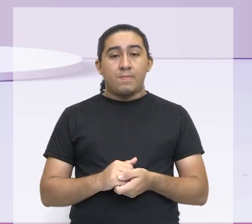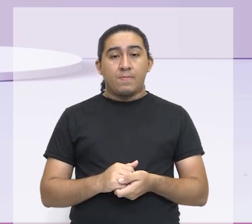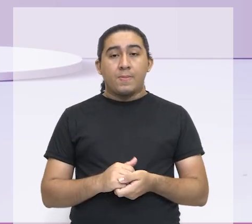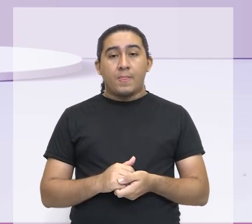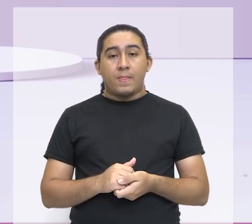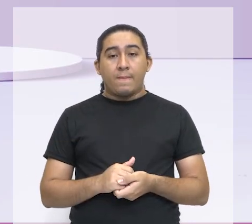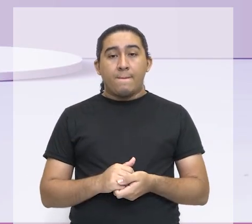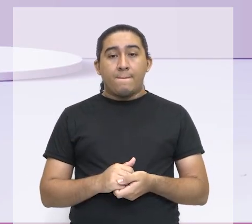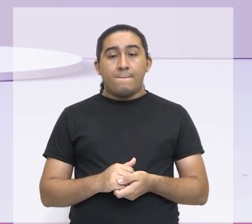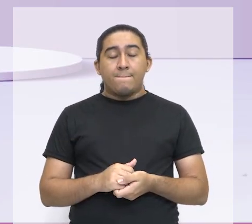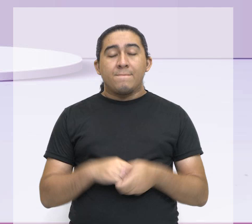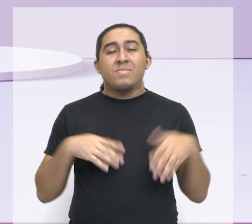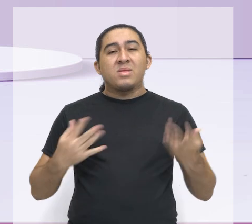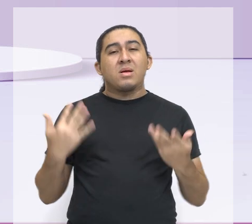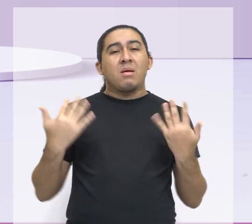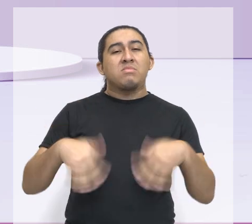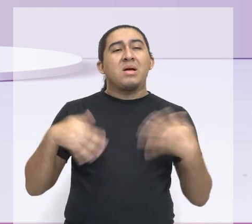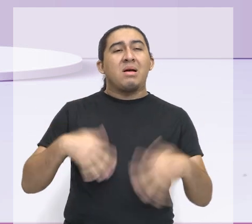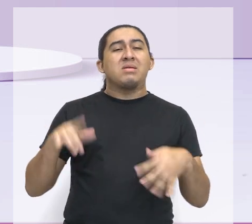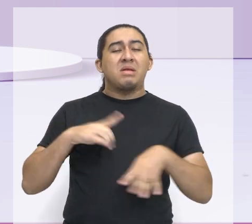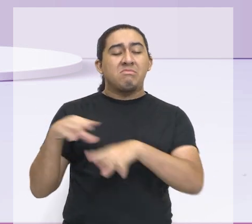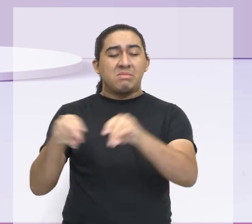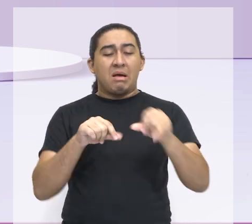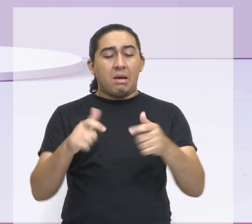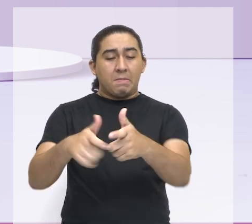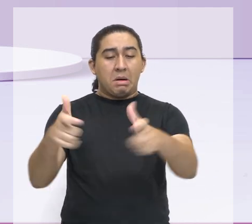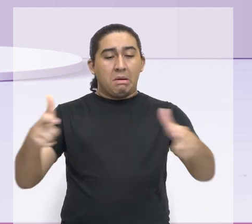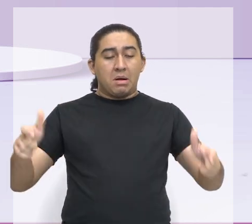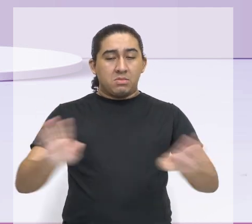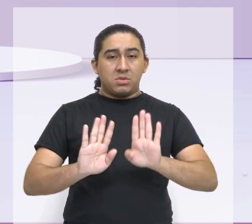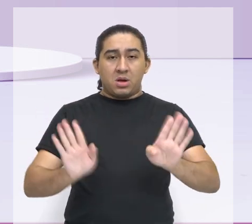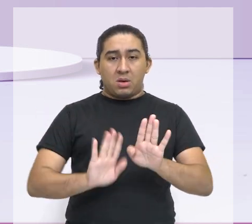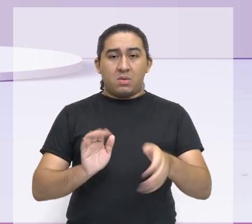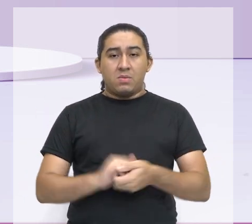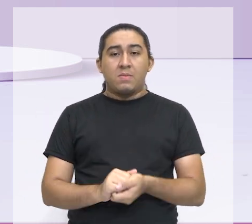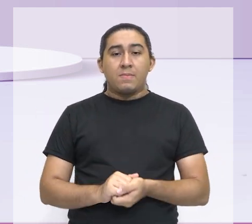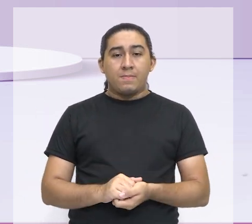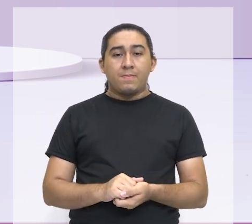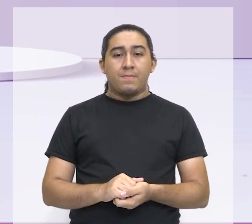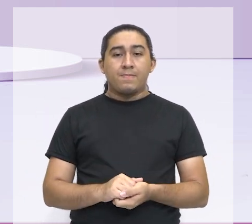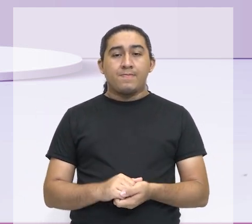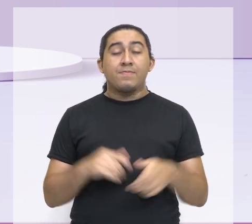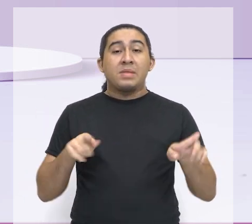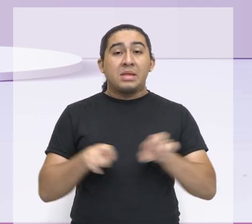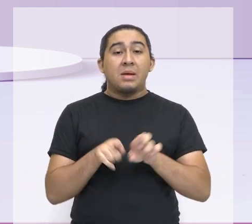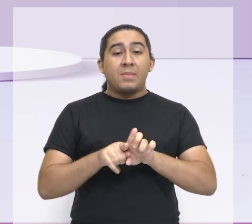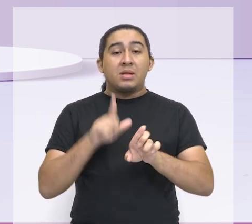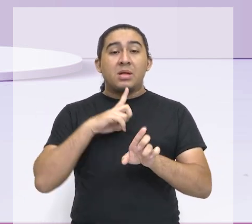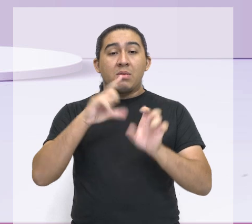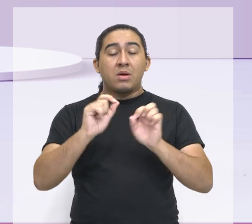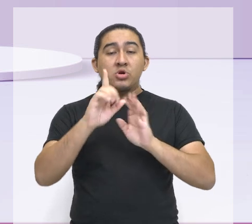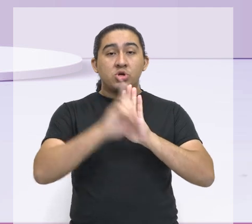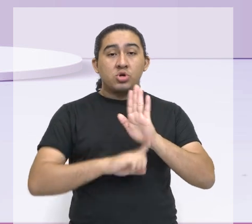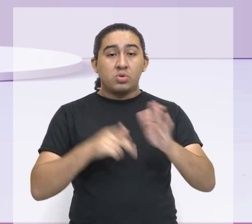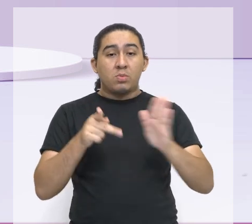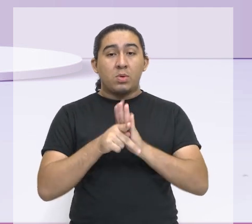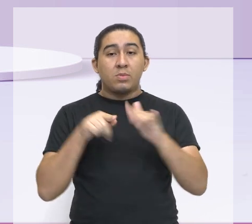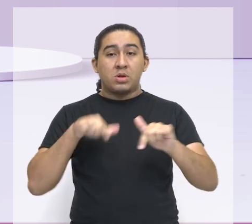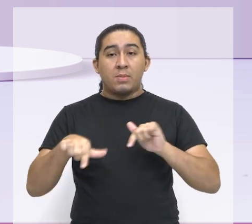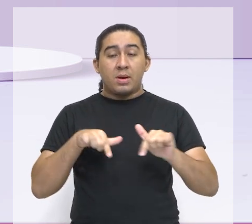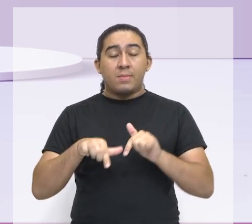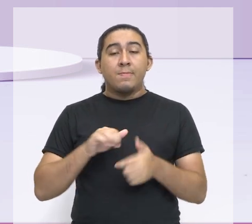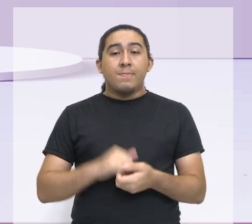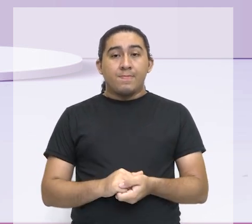Então, tem muita terra, não é assim não, pessoal. Está de olho nisso. E também nós temos os direitos trabalhistas, dos